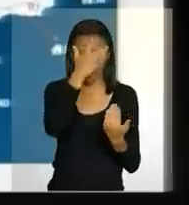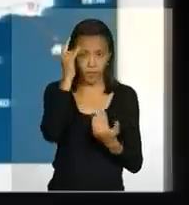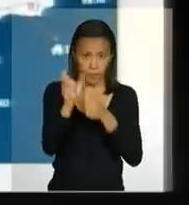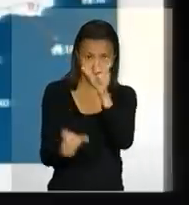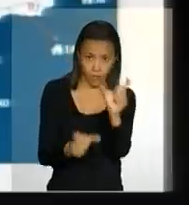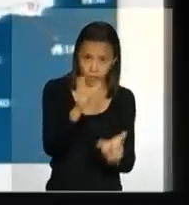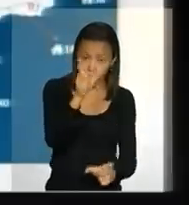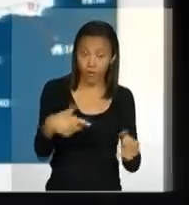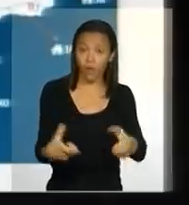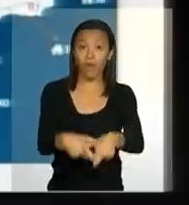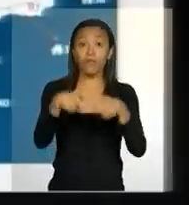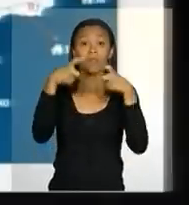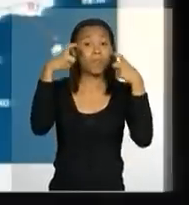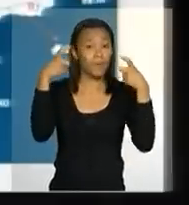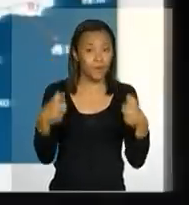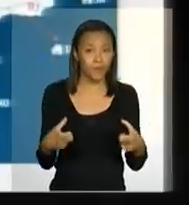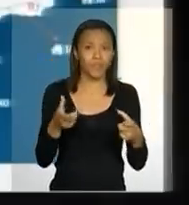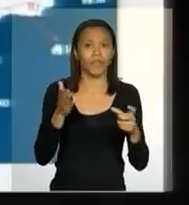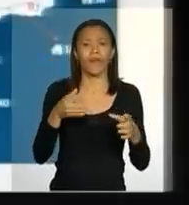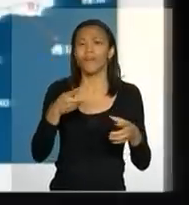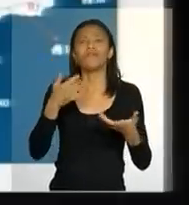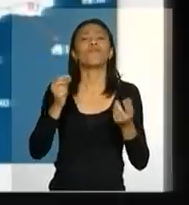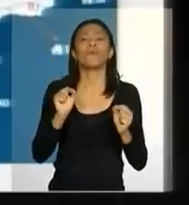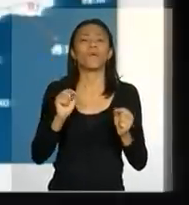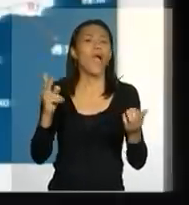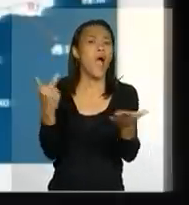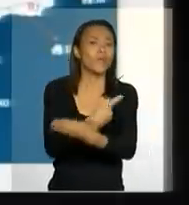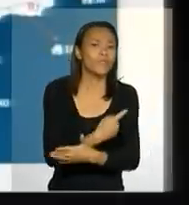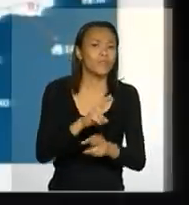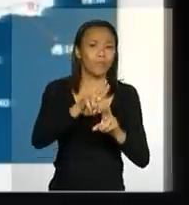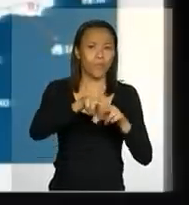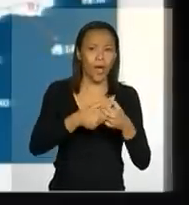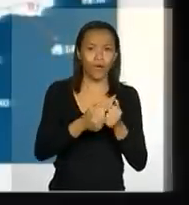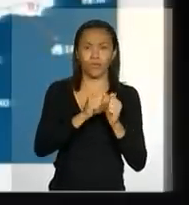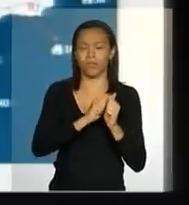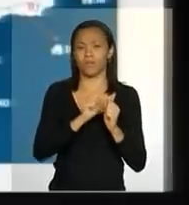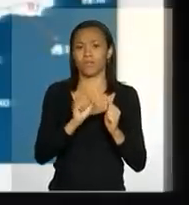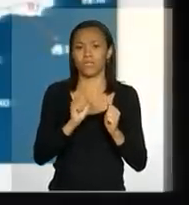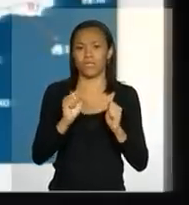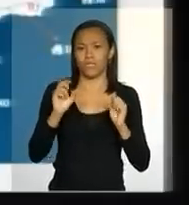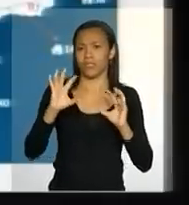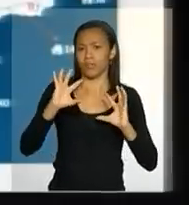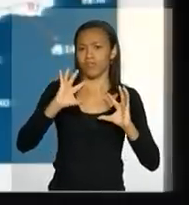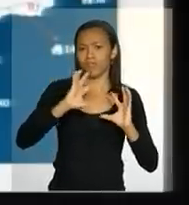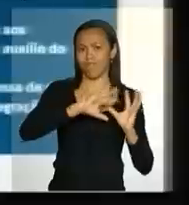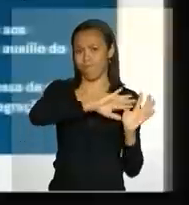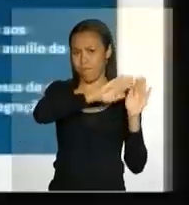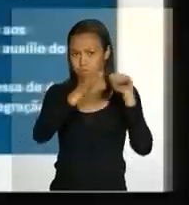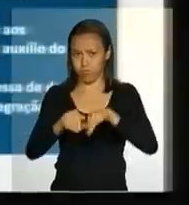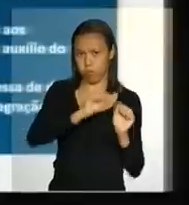na grande maioria, elas foram provocadas por deslocamento de massas, por delisamentos.